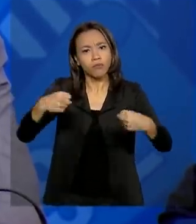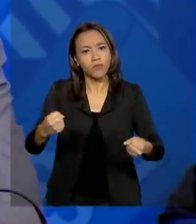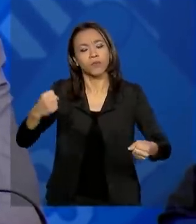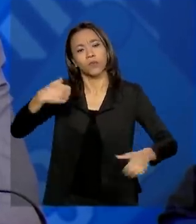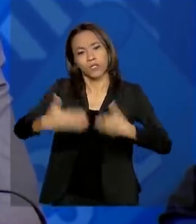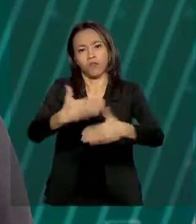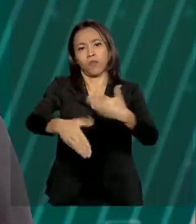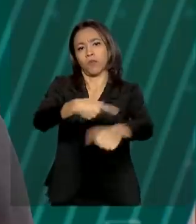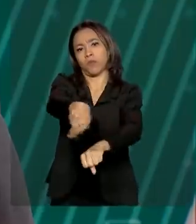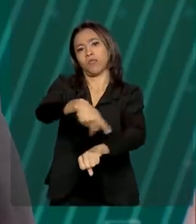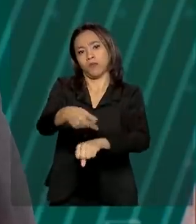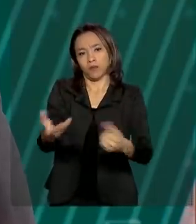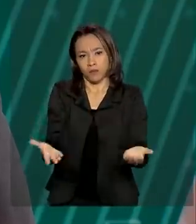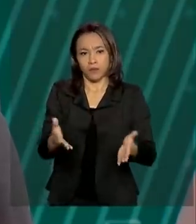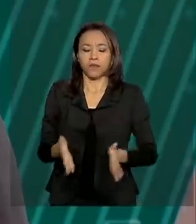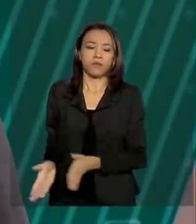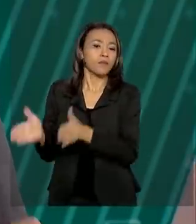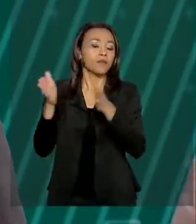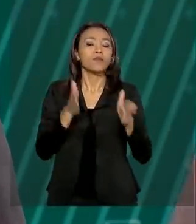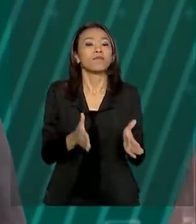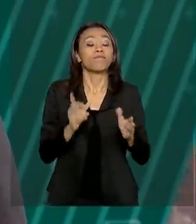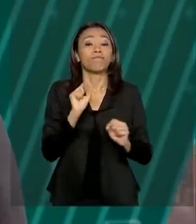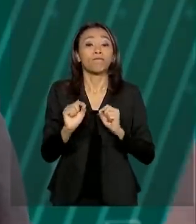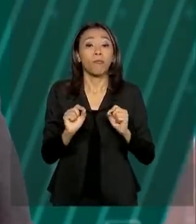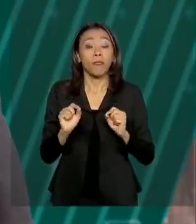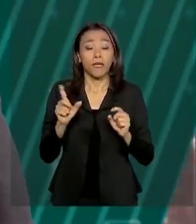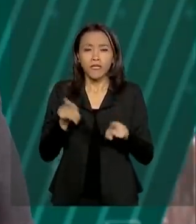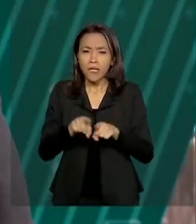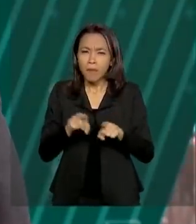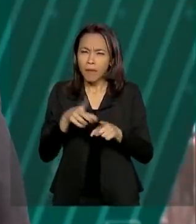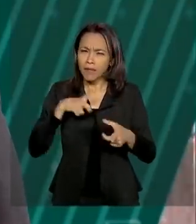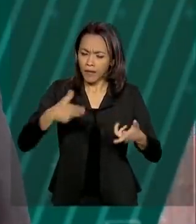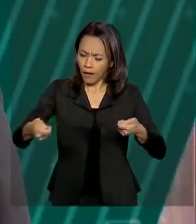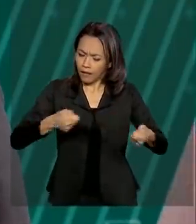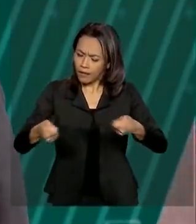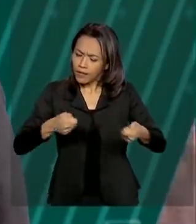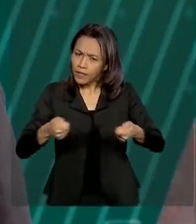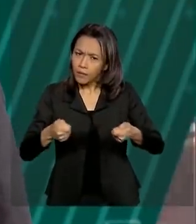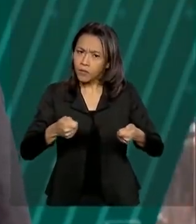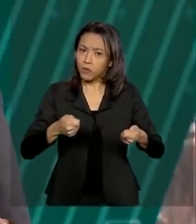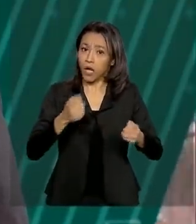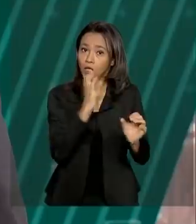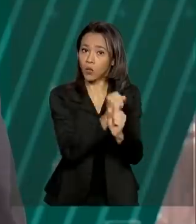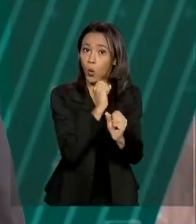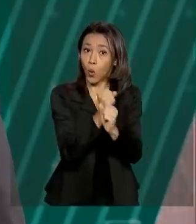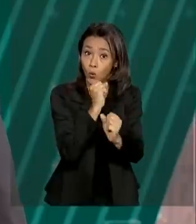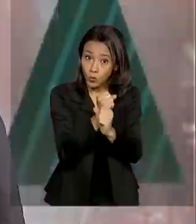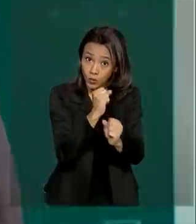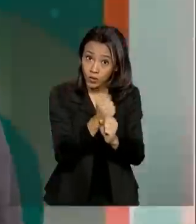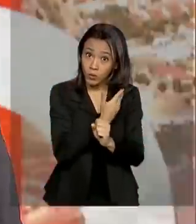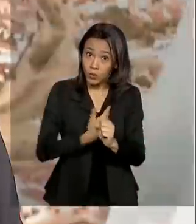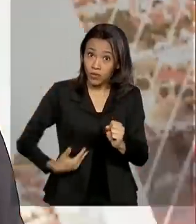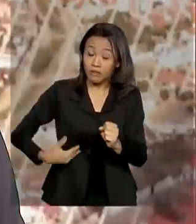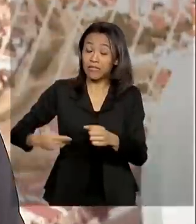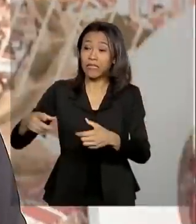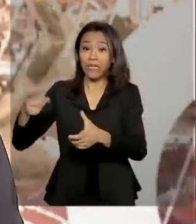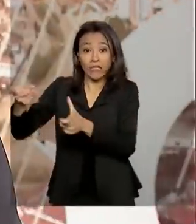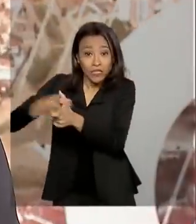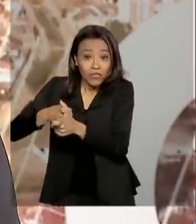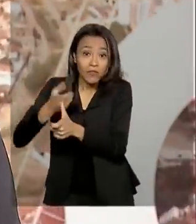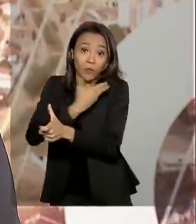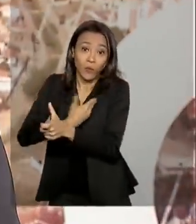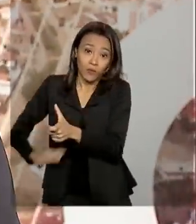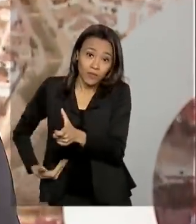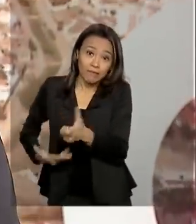como um todo. E para buscar o equilíbrio das contas com a dívida pública que cresce com a crise do coronavírus, o